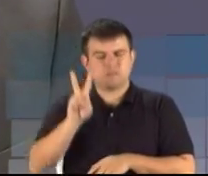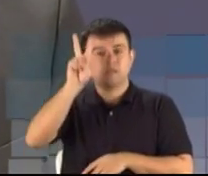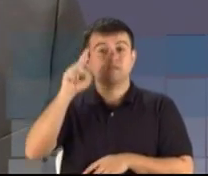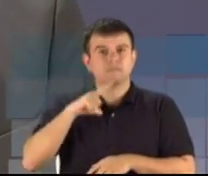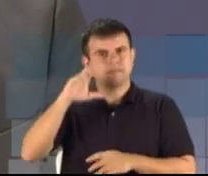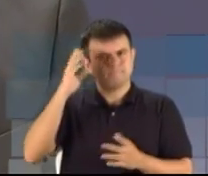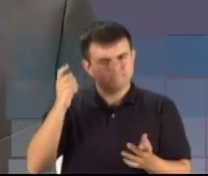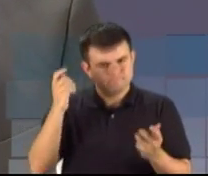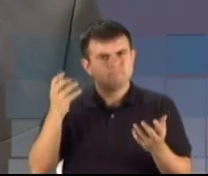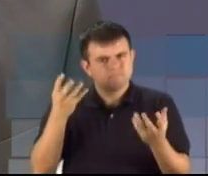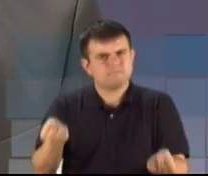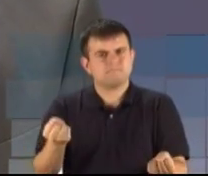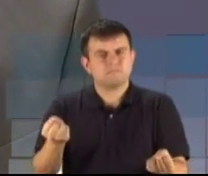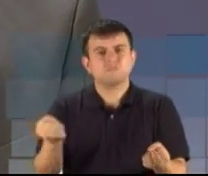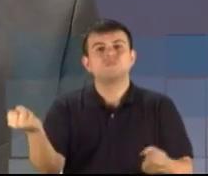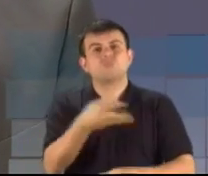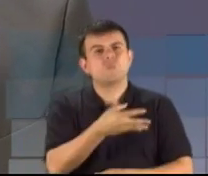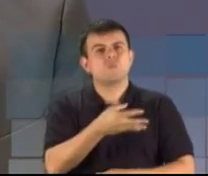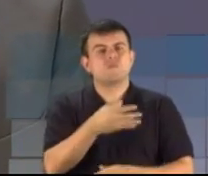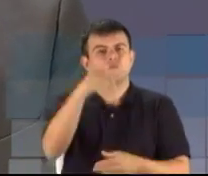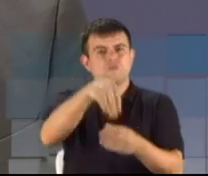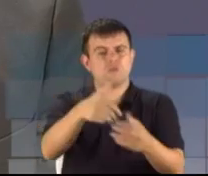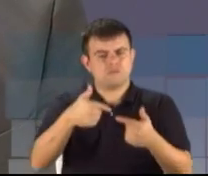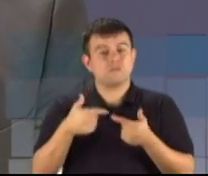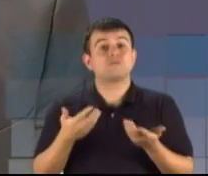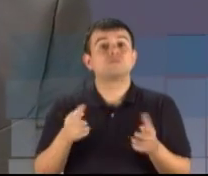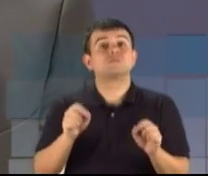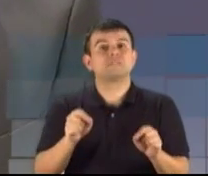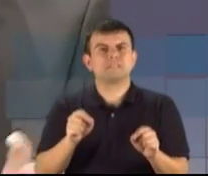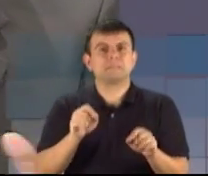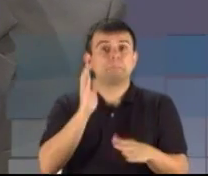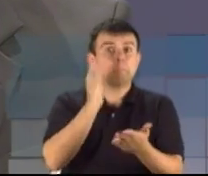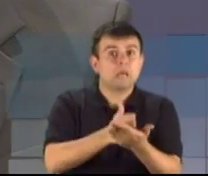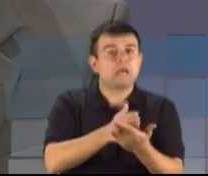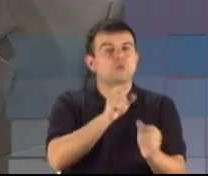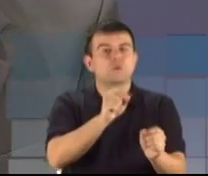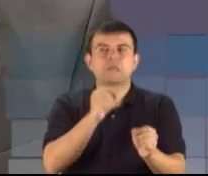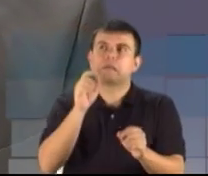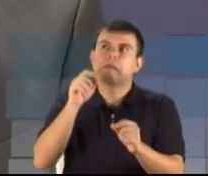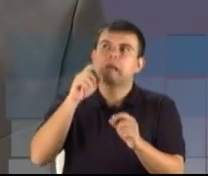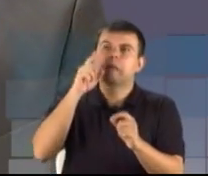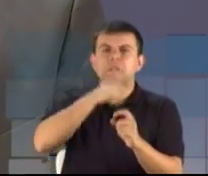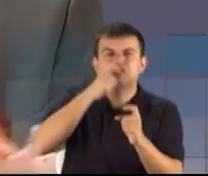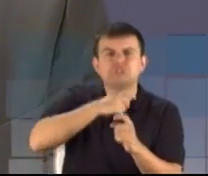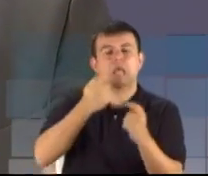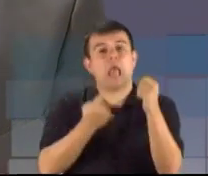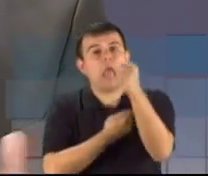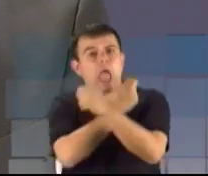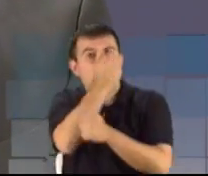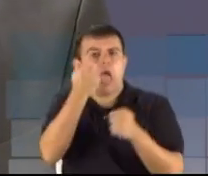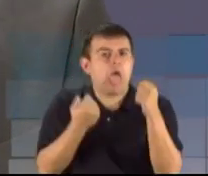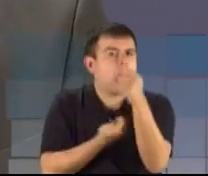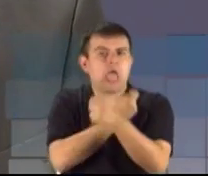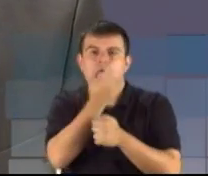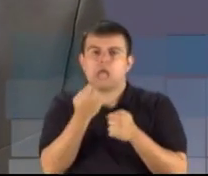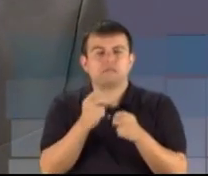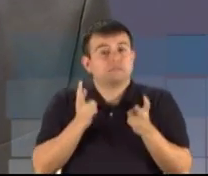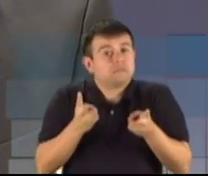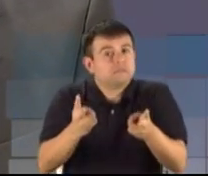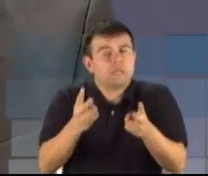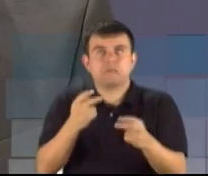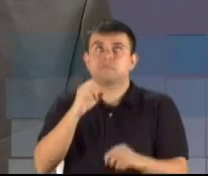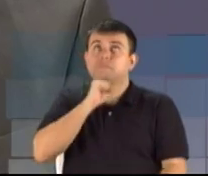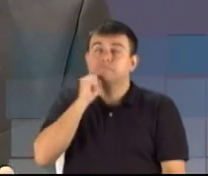verdadeira renovação. Pare de acreditar nas mentiras, nas velhas mentiras que são repetidas sempre.